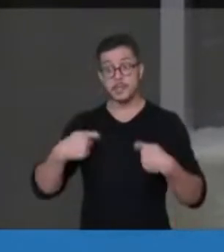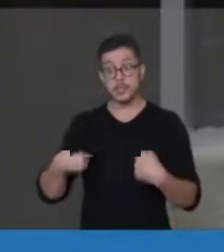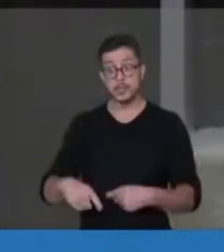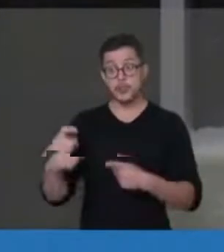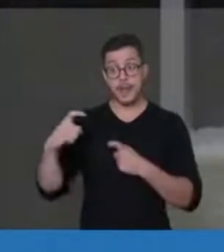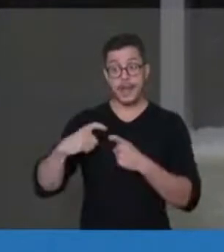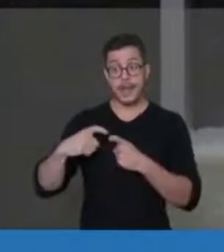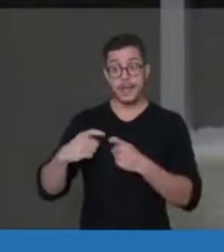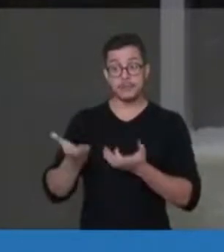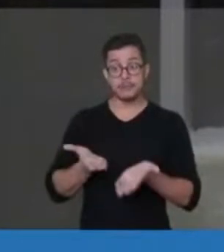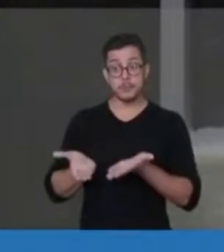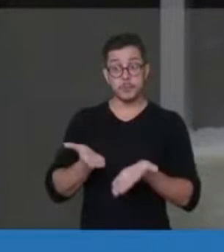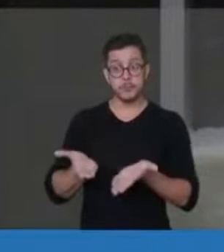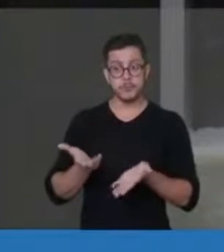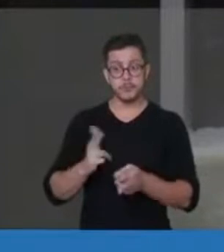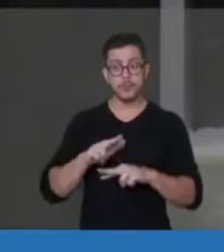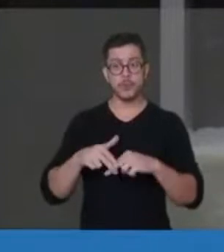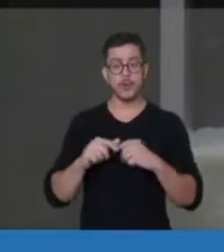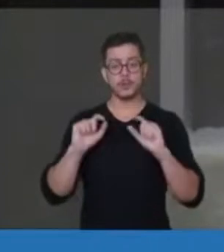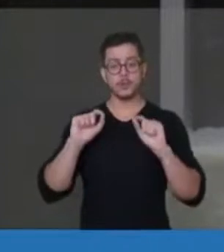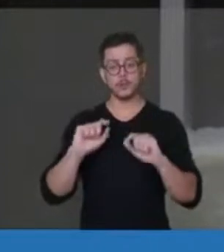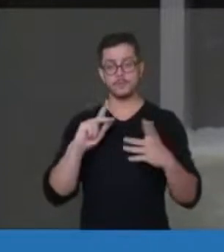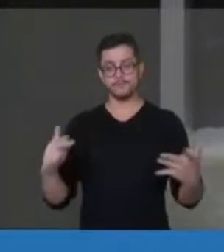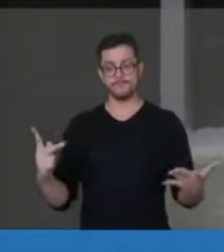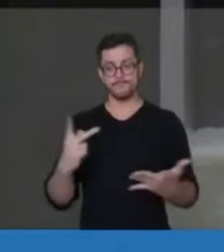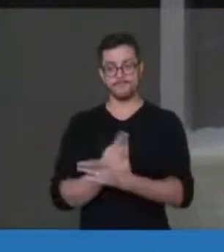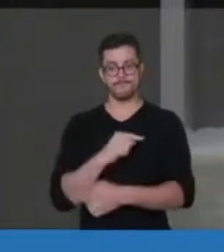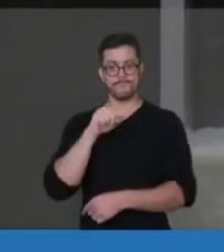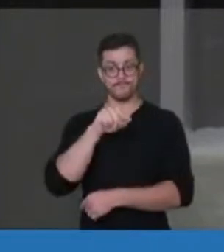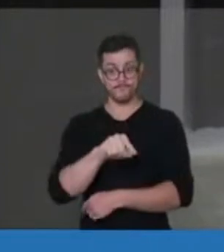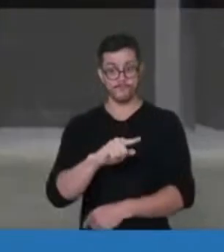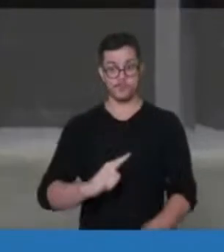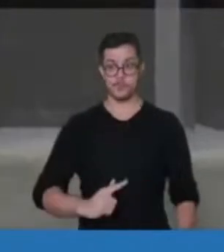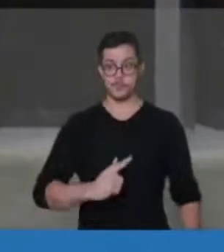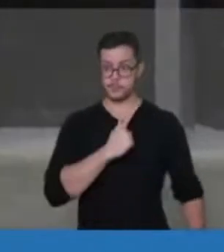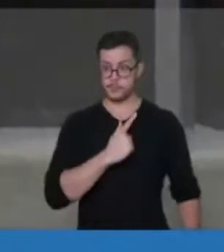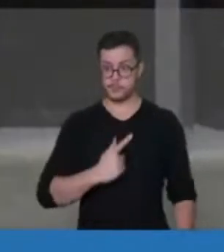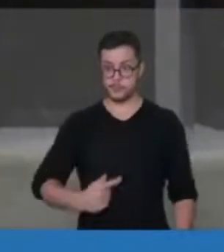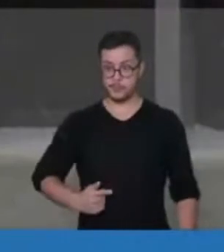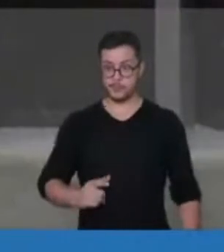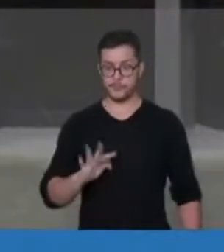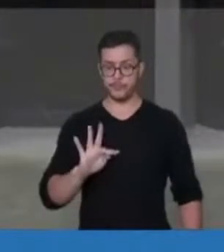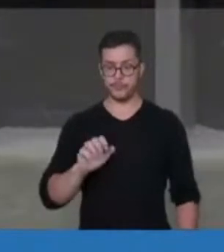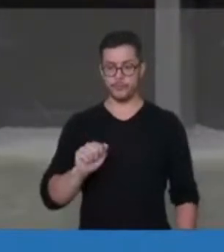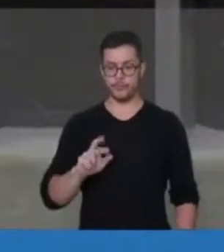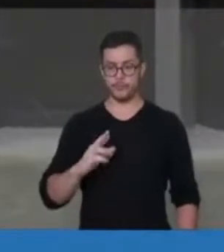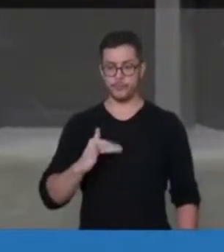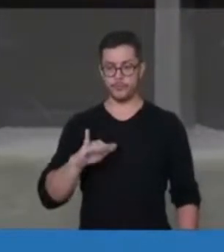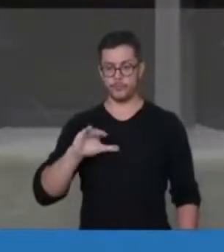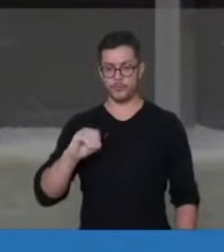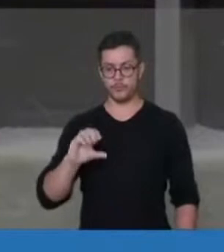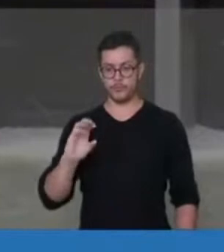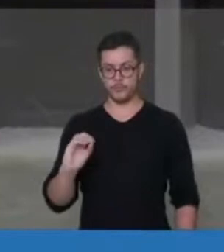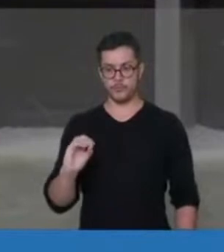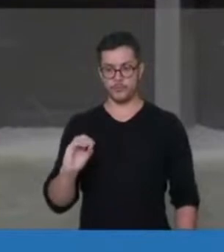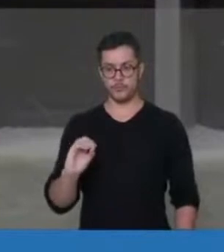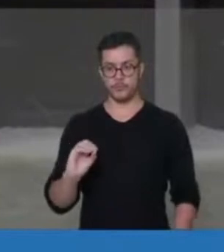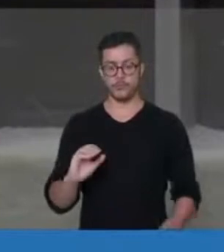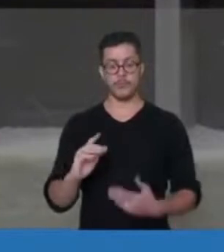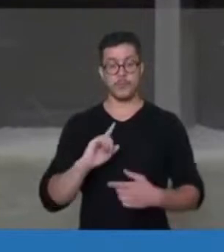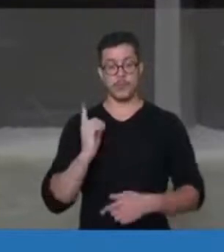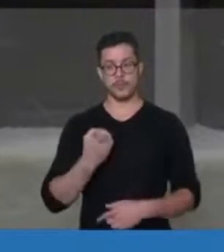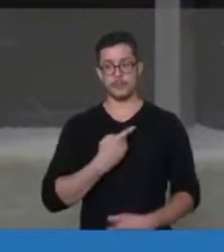médico em função desse absurdo que está sendo promovido pelo governador Tarcísio de Freitas, governador do Estado de São Paulo. Fica aqui a nossa